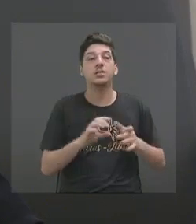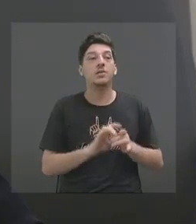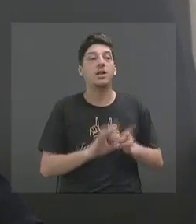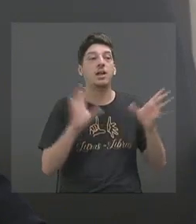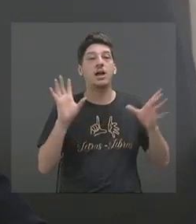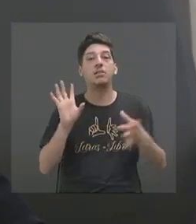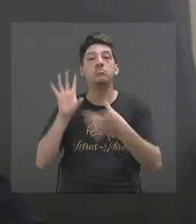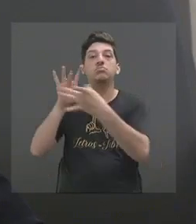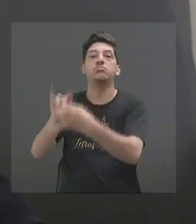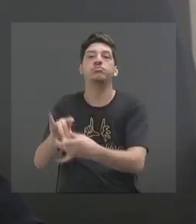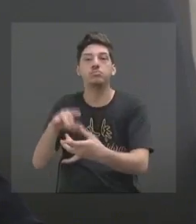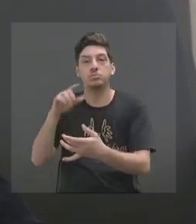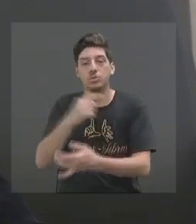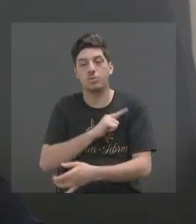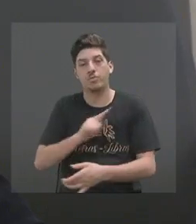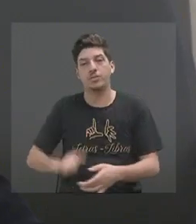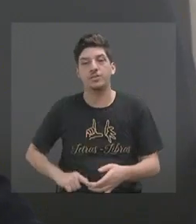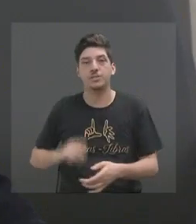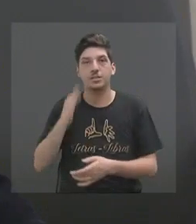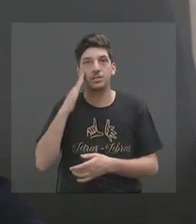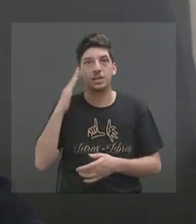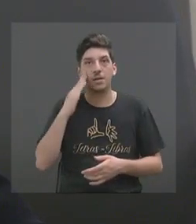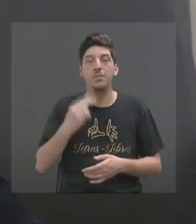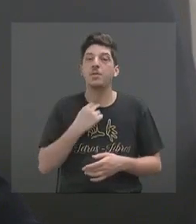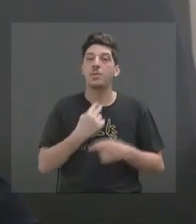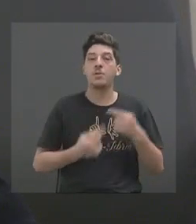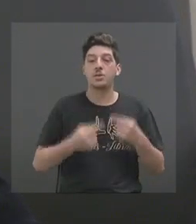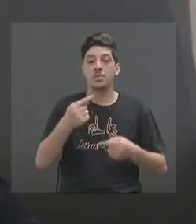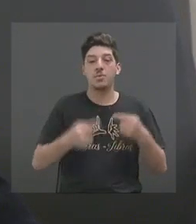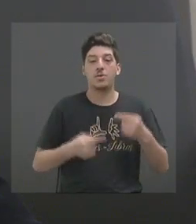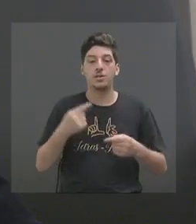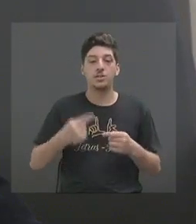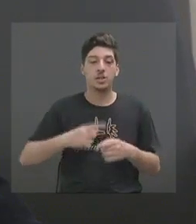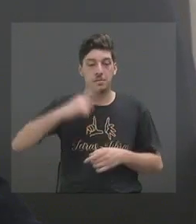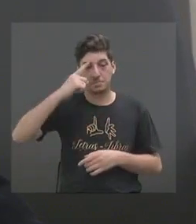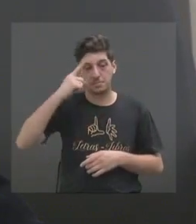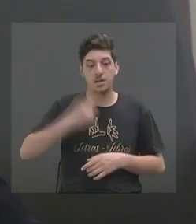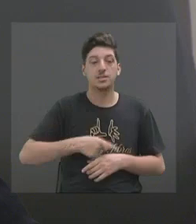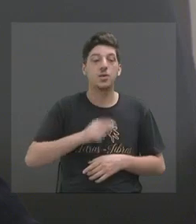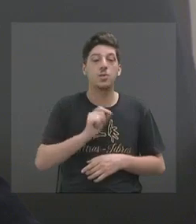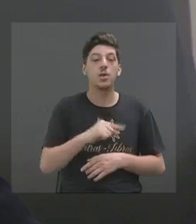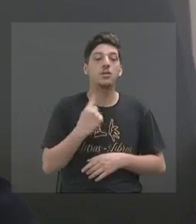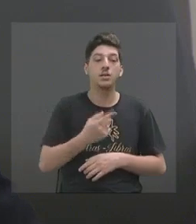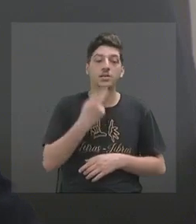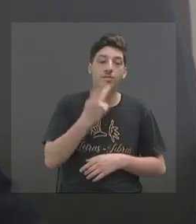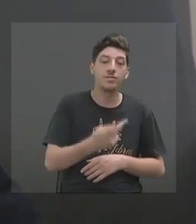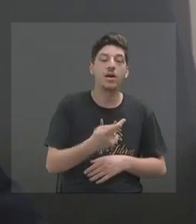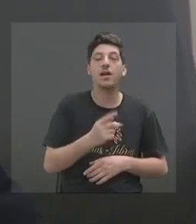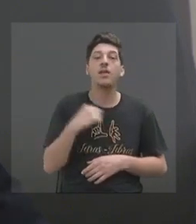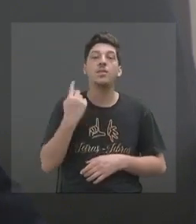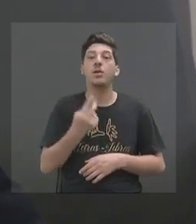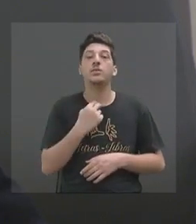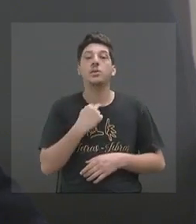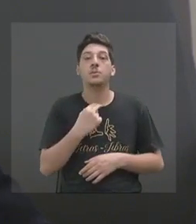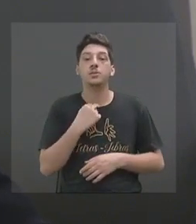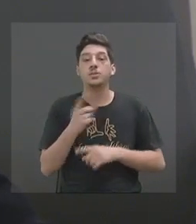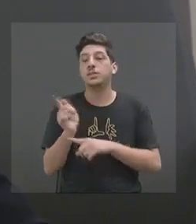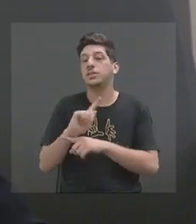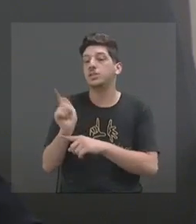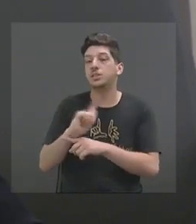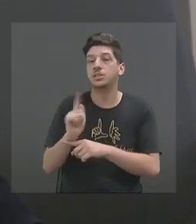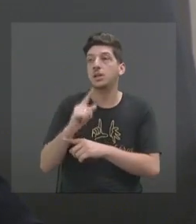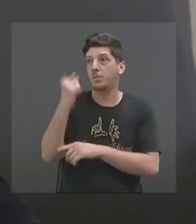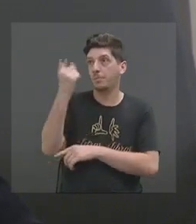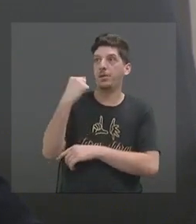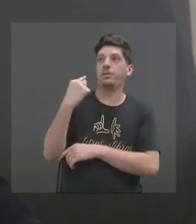governador. A gente não podia ter a política determinando o que a gente ia falar, a gente não podia ter a gestão determinando